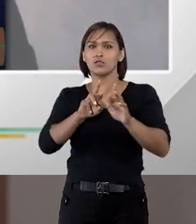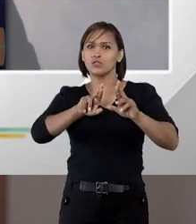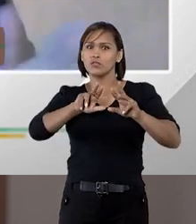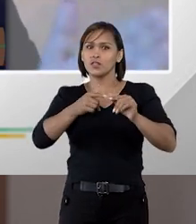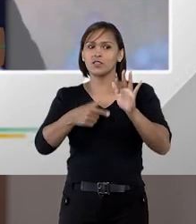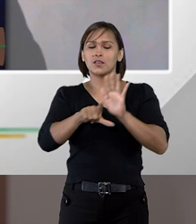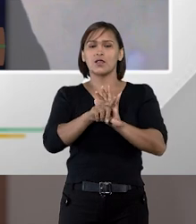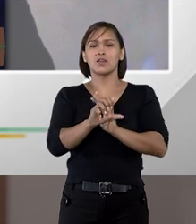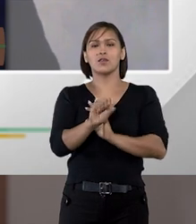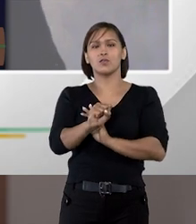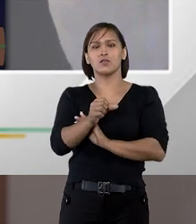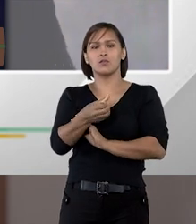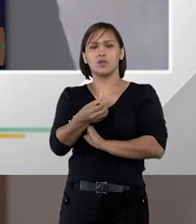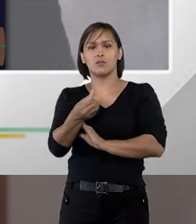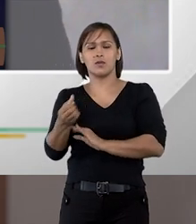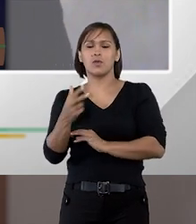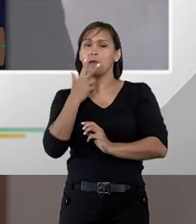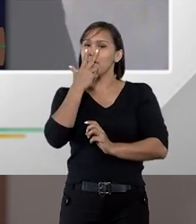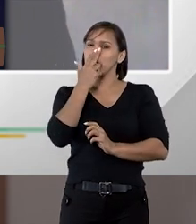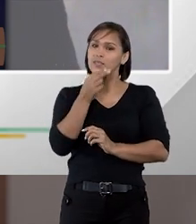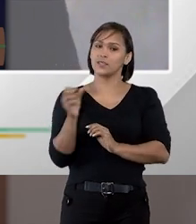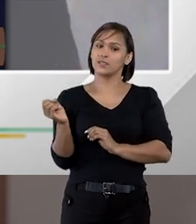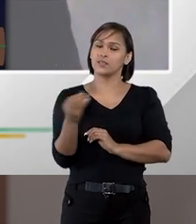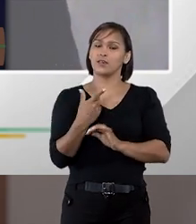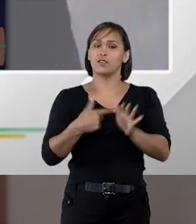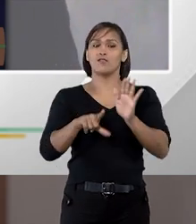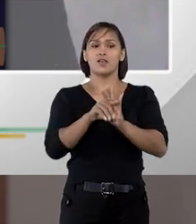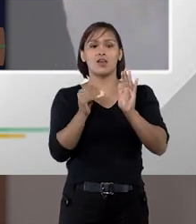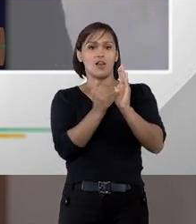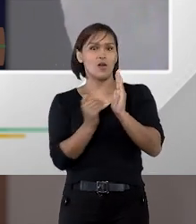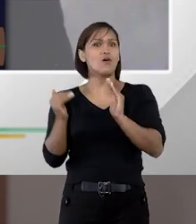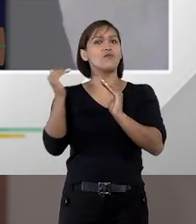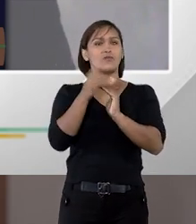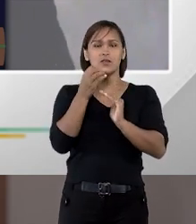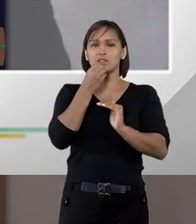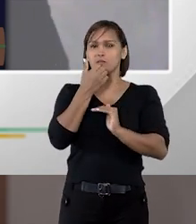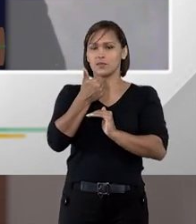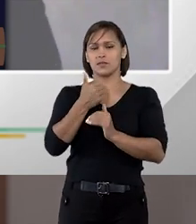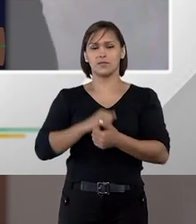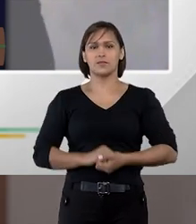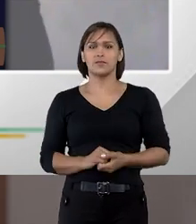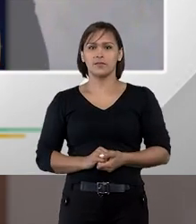diferentemente da lei 8666 me parece que a nova lei avança e avança bem